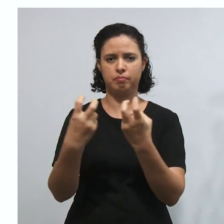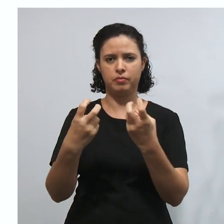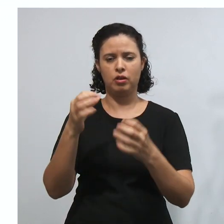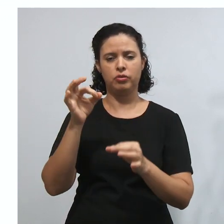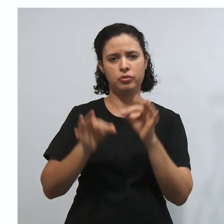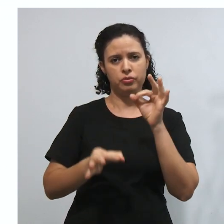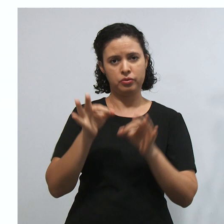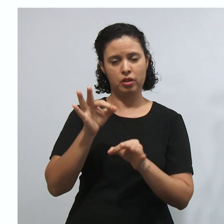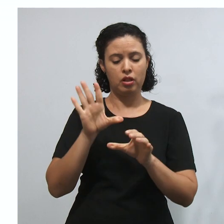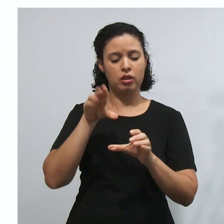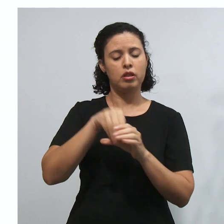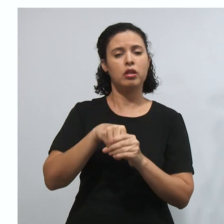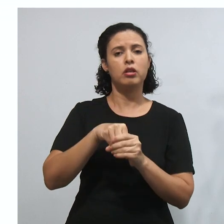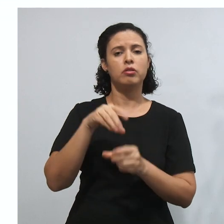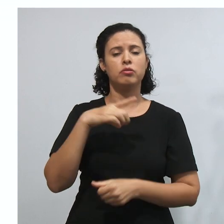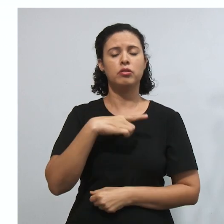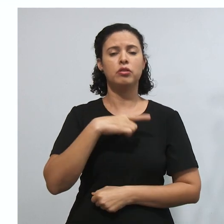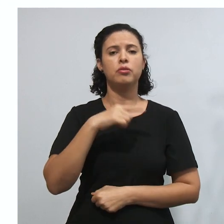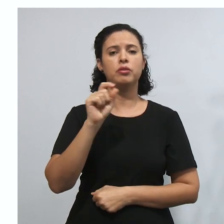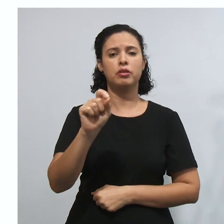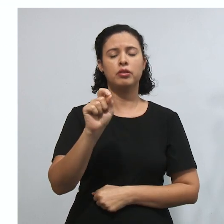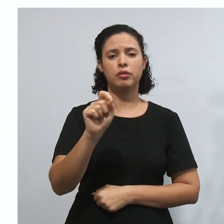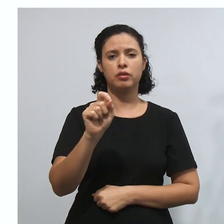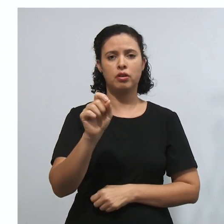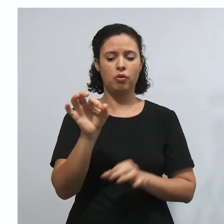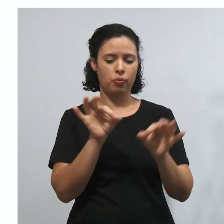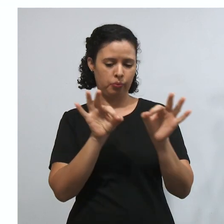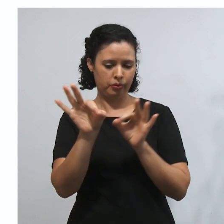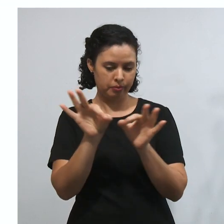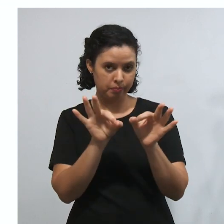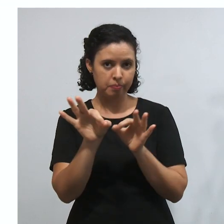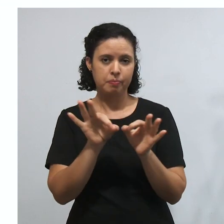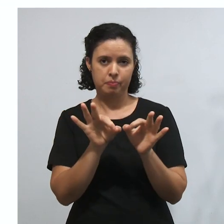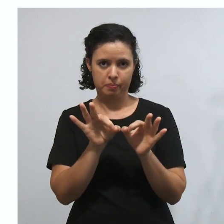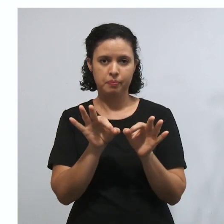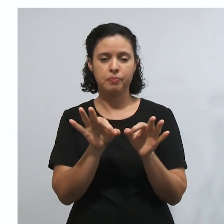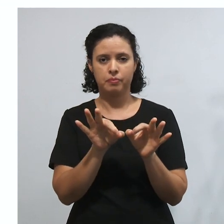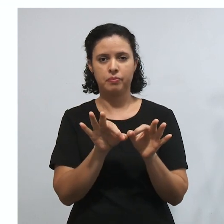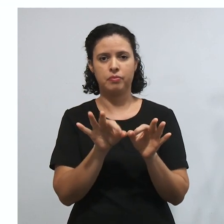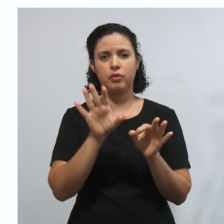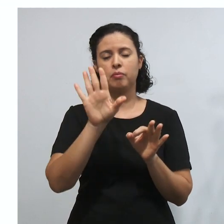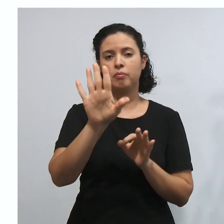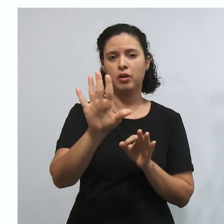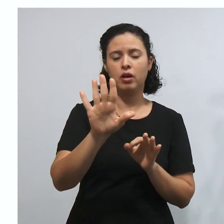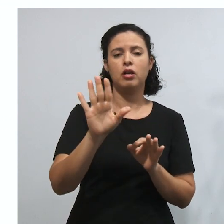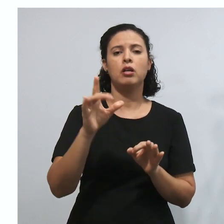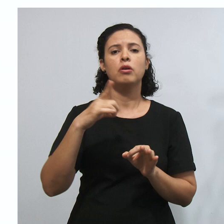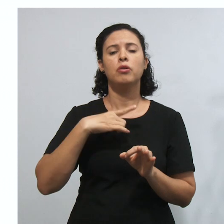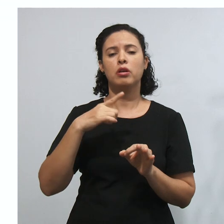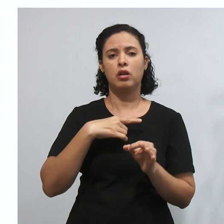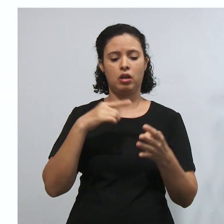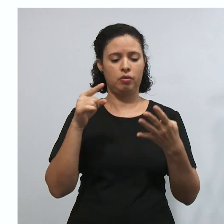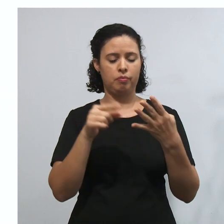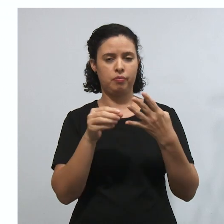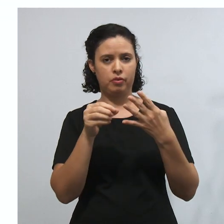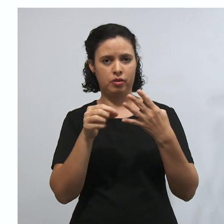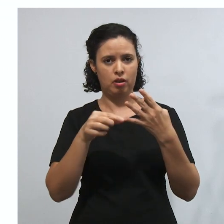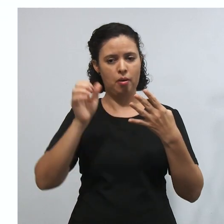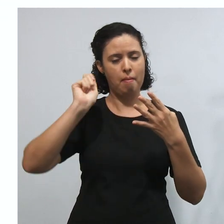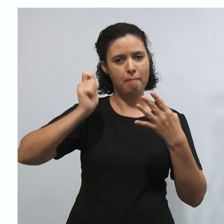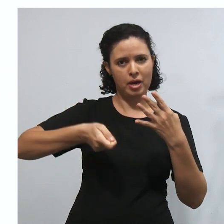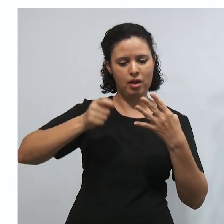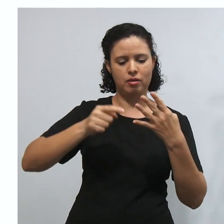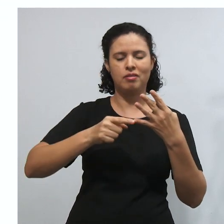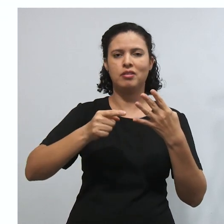aqui, dentro desse Tribunal de Justiça, ele tem uma organização. Em sede de primeiro grau, nós temos as